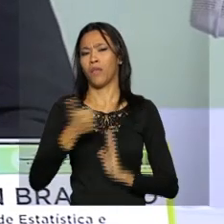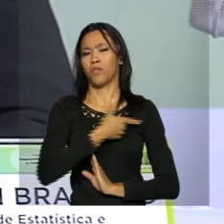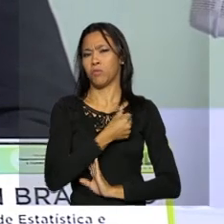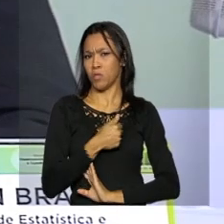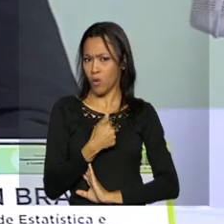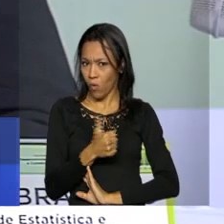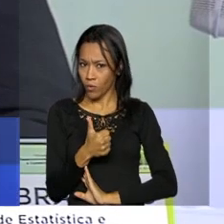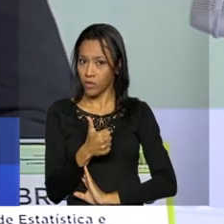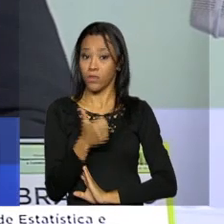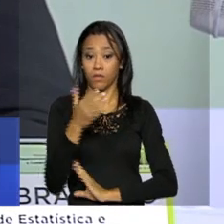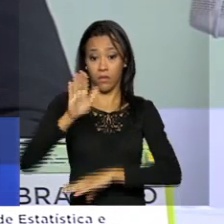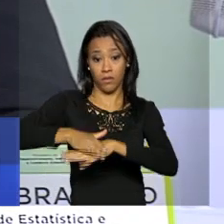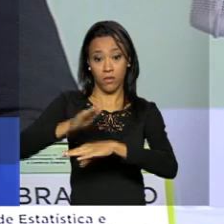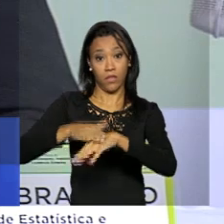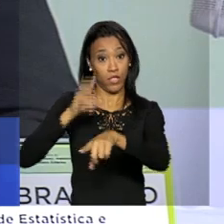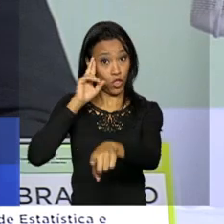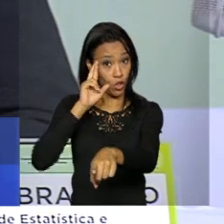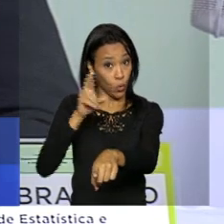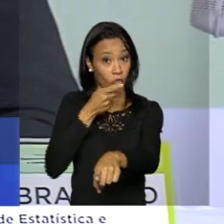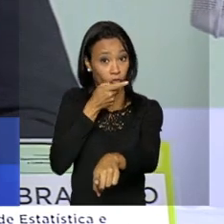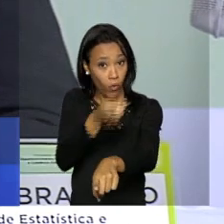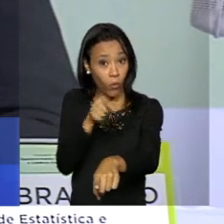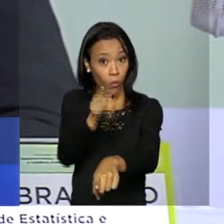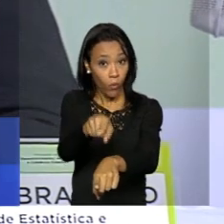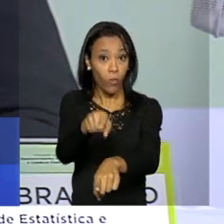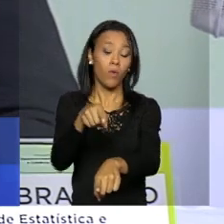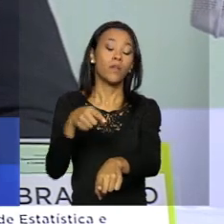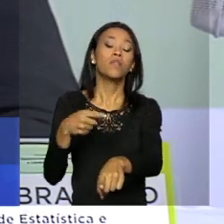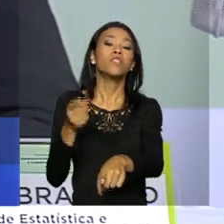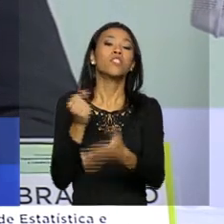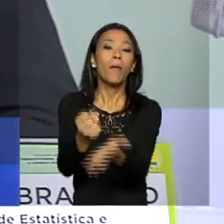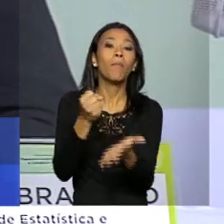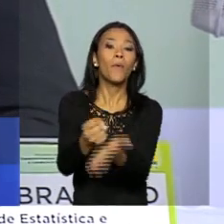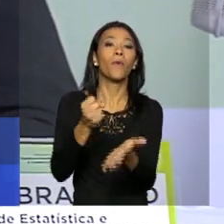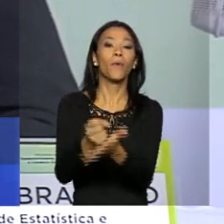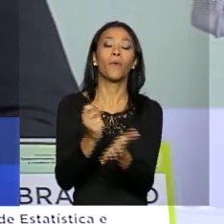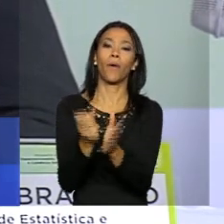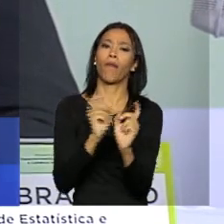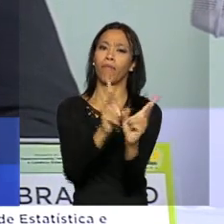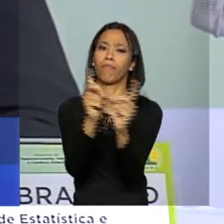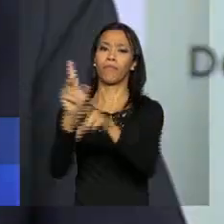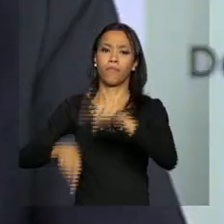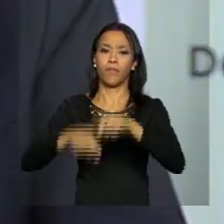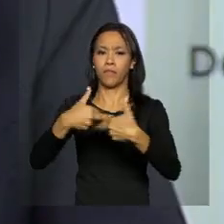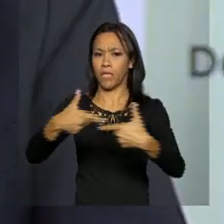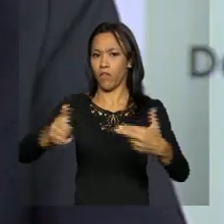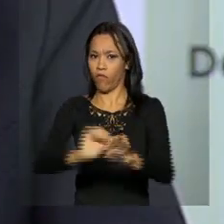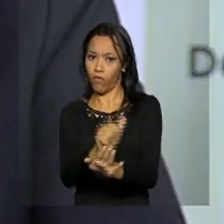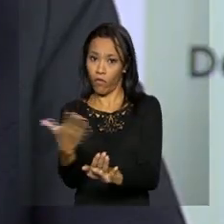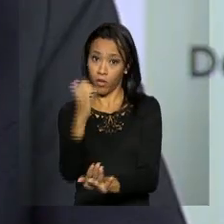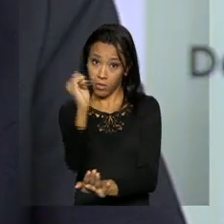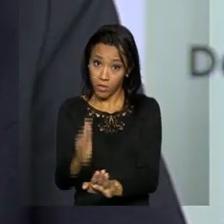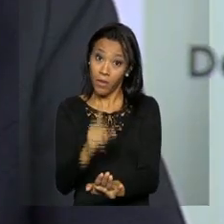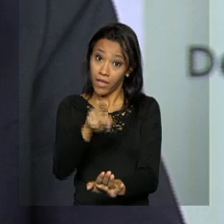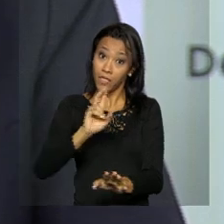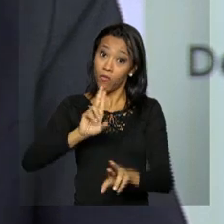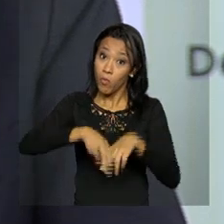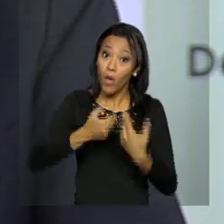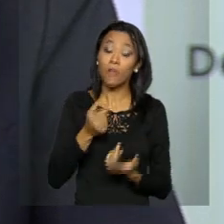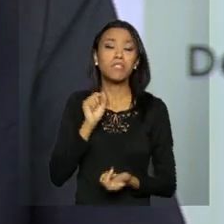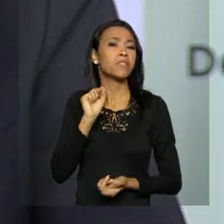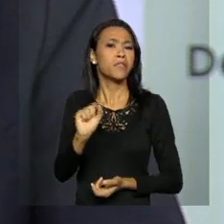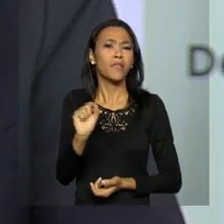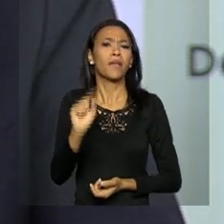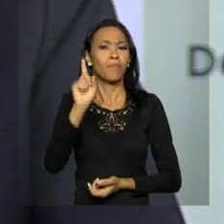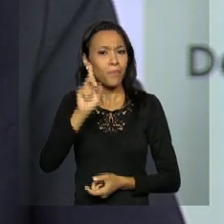De acordo com o diretor do Departamento de Estatísticas e a Pós-Exportação da Secretaria do Comércio Exterior, o resultado foi influenciado principalmente